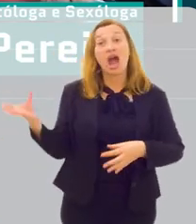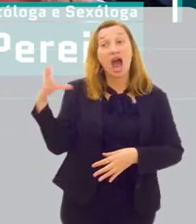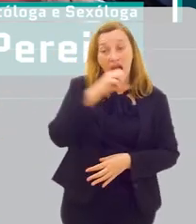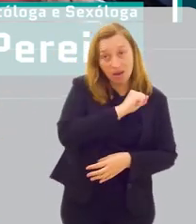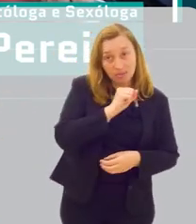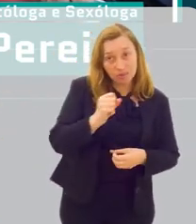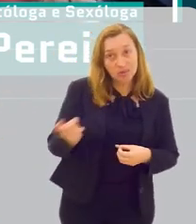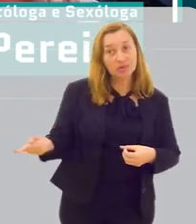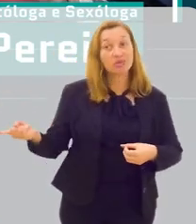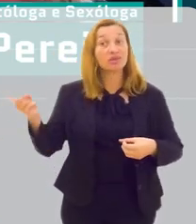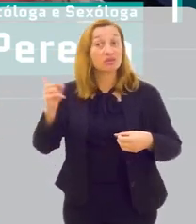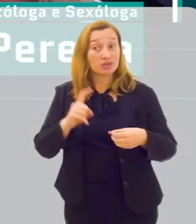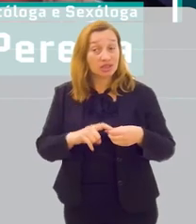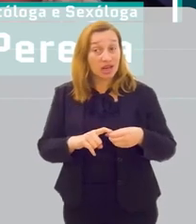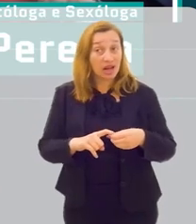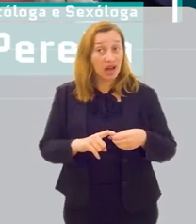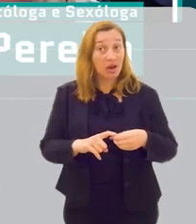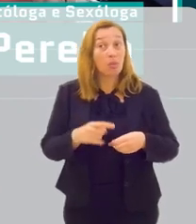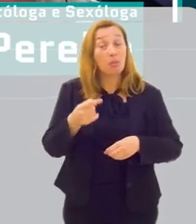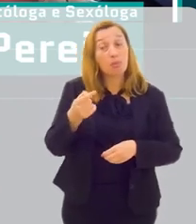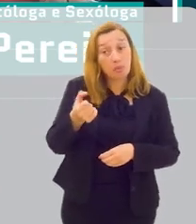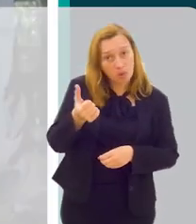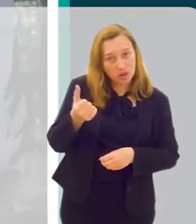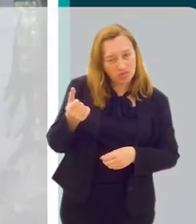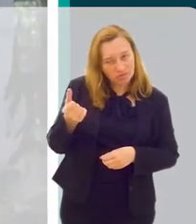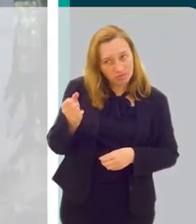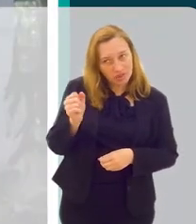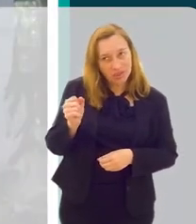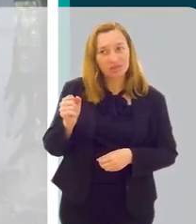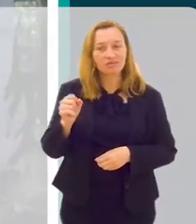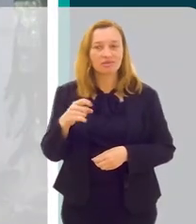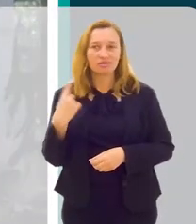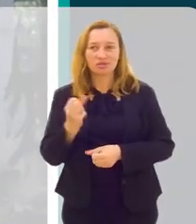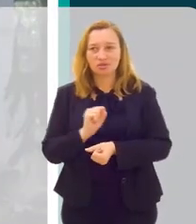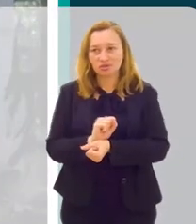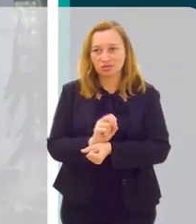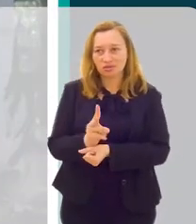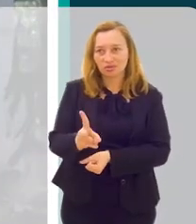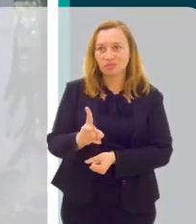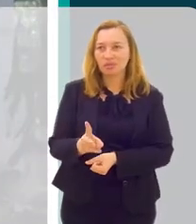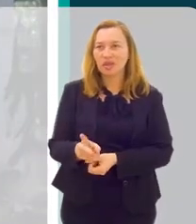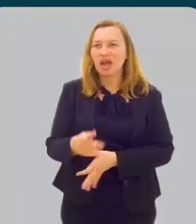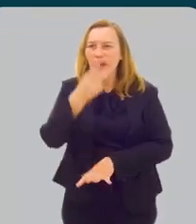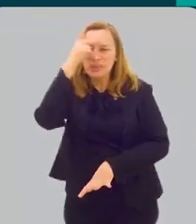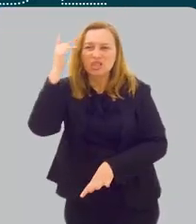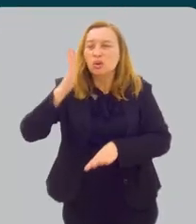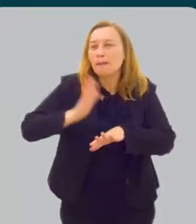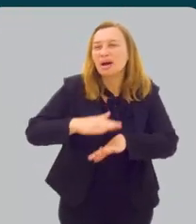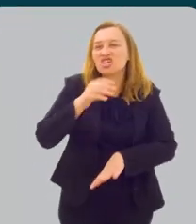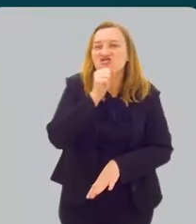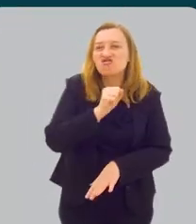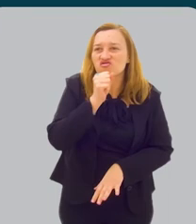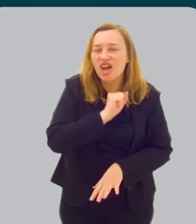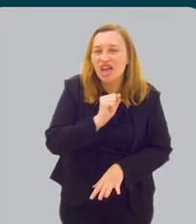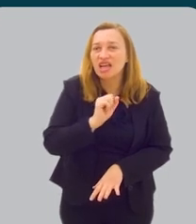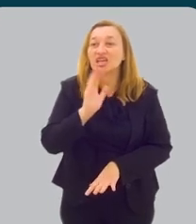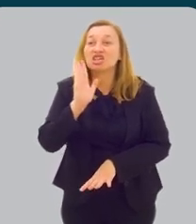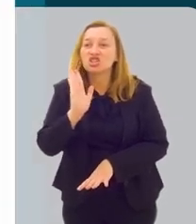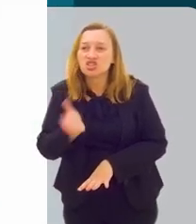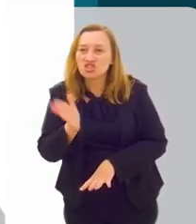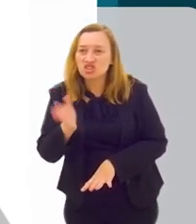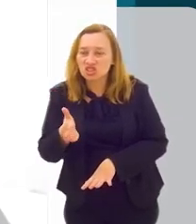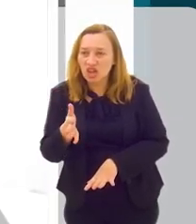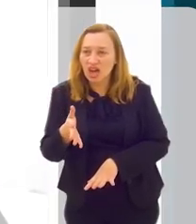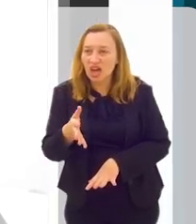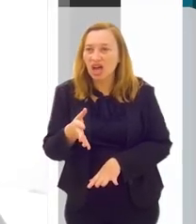um pequeno intervalo, mas é rapidinho. Daqui a pouco a gente está de volta. Fique com a gente. A pessoa mais velha,